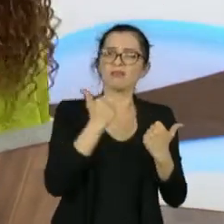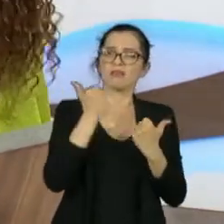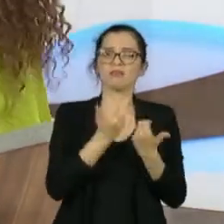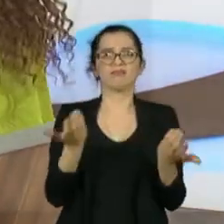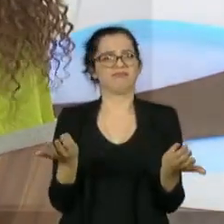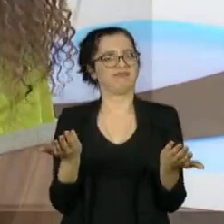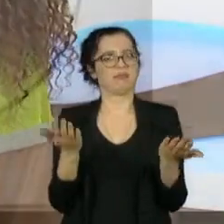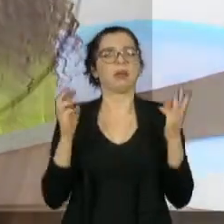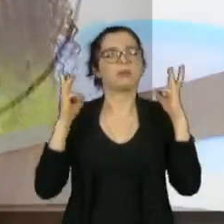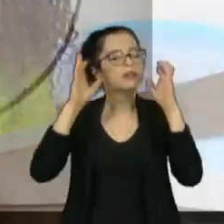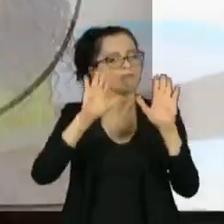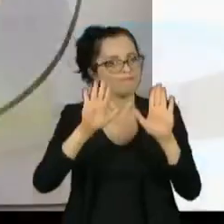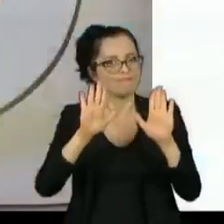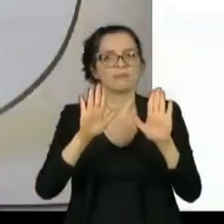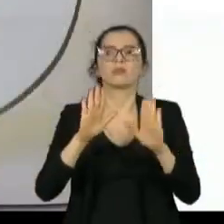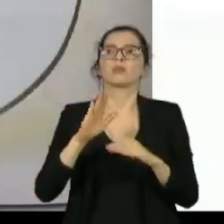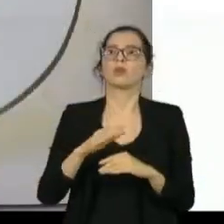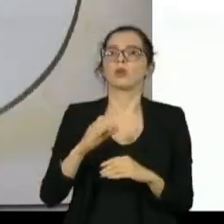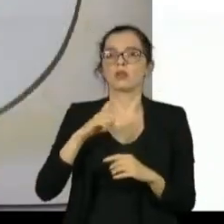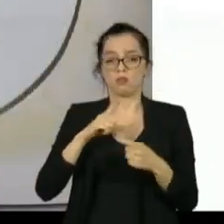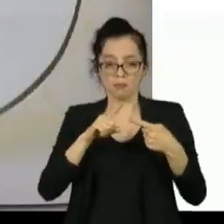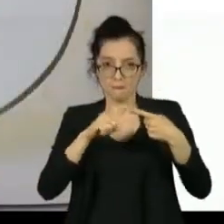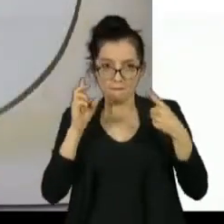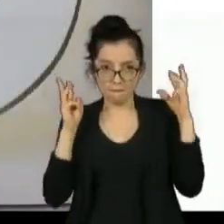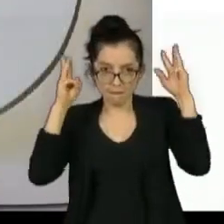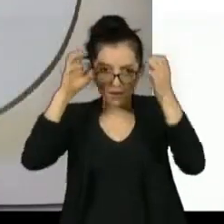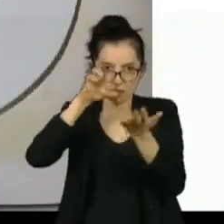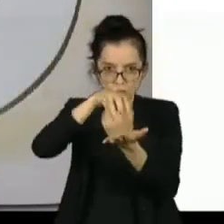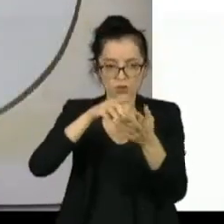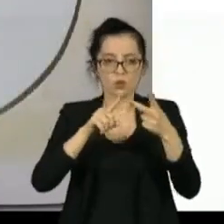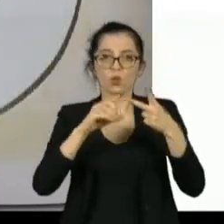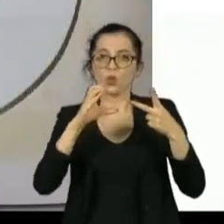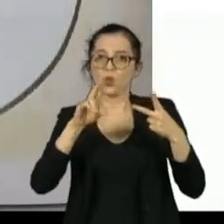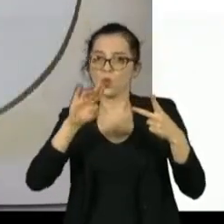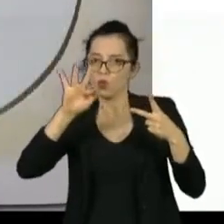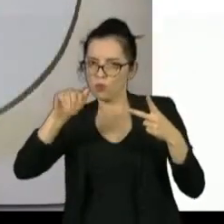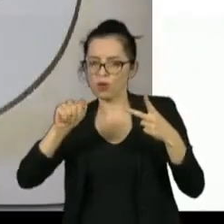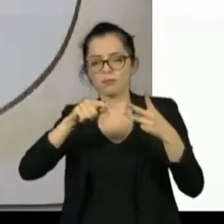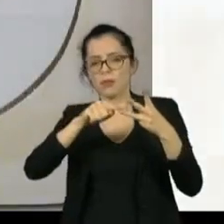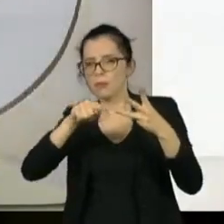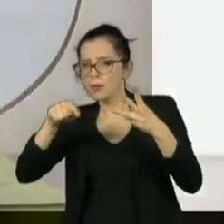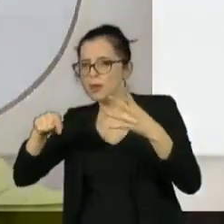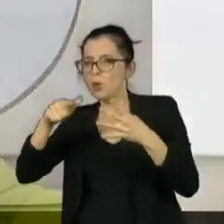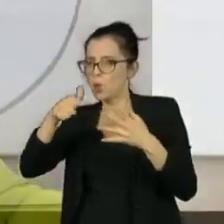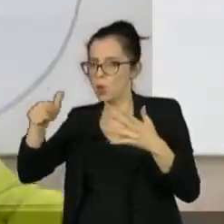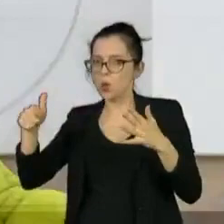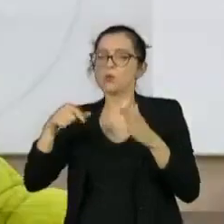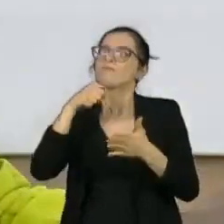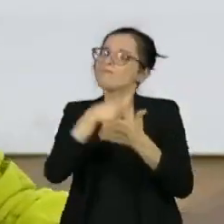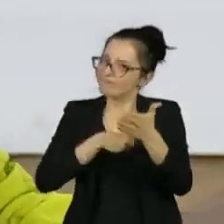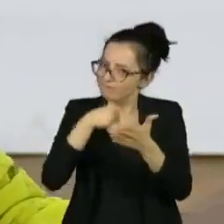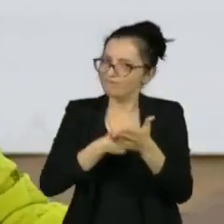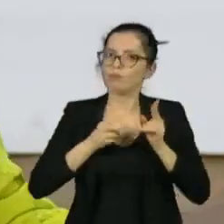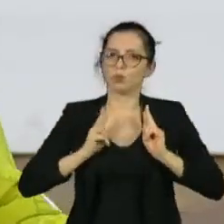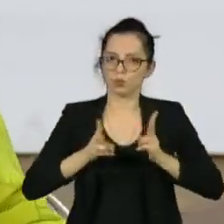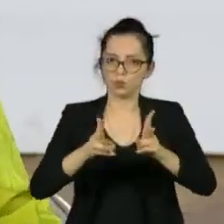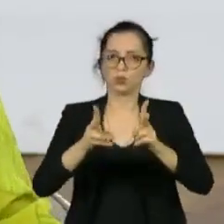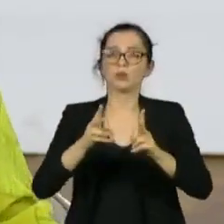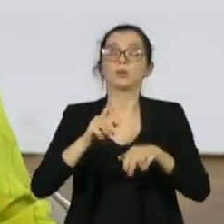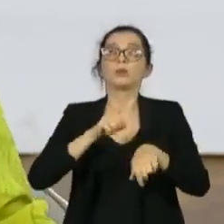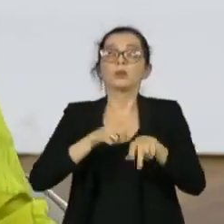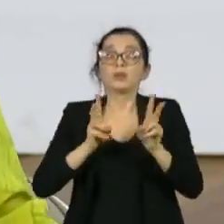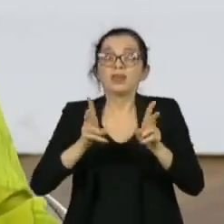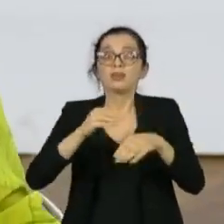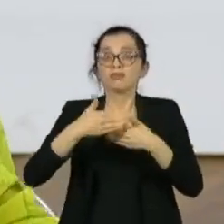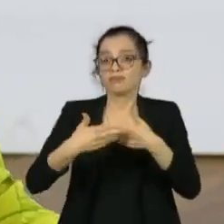Connection, tanta gente boa, pautando, incidindo, lutando. Mas na hora de eleger as pessoas só escolhem